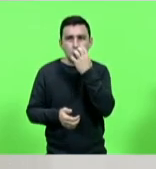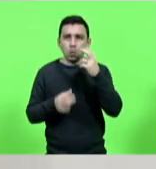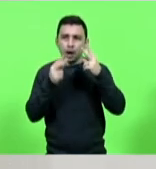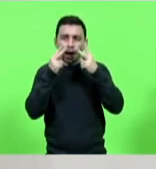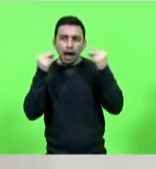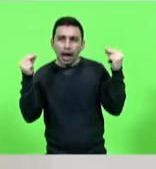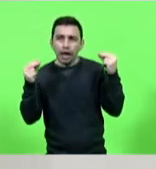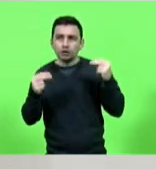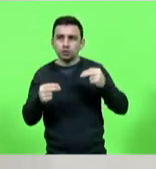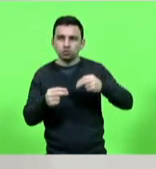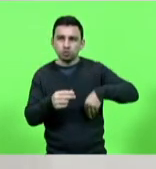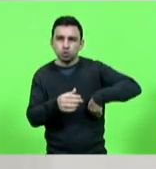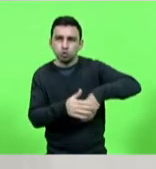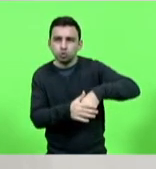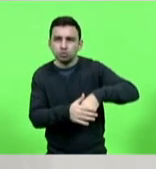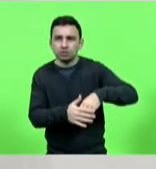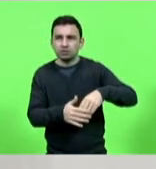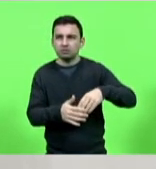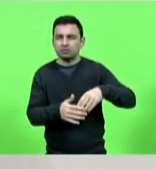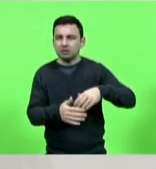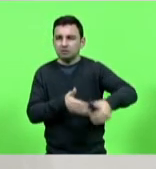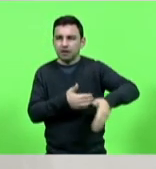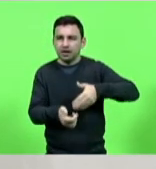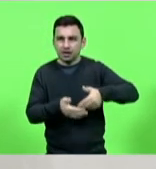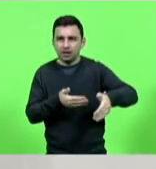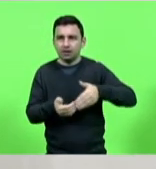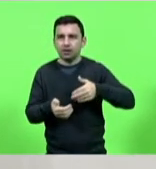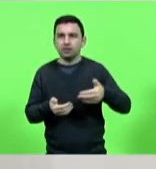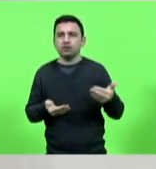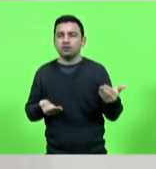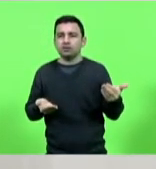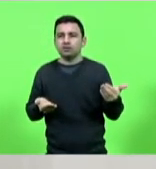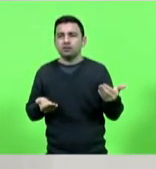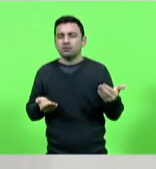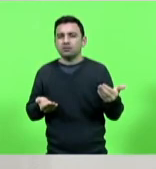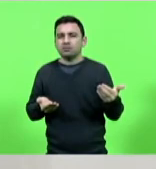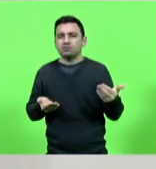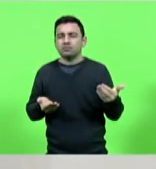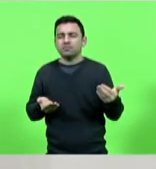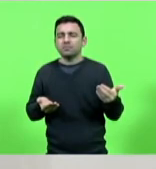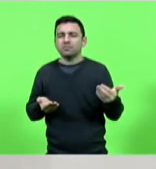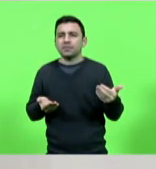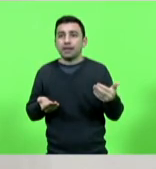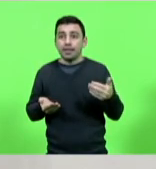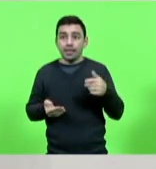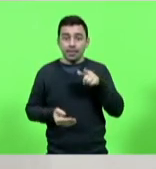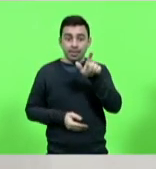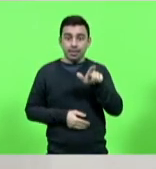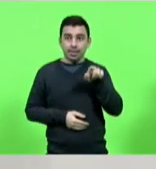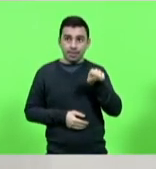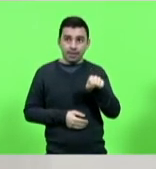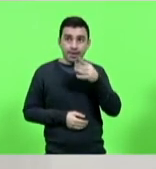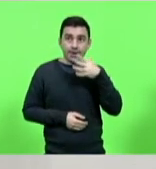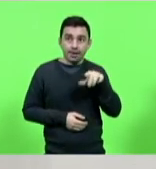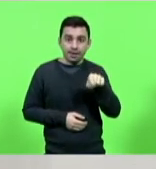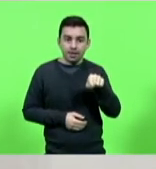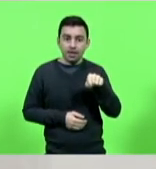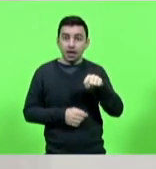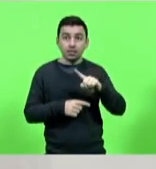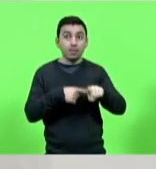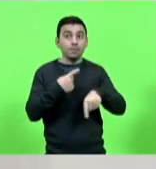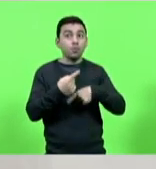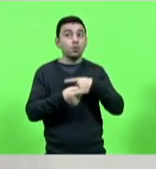chutando um sapo, ele tem uma tendência de também fazer isso